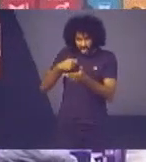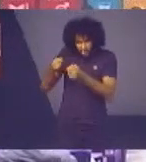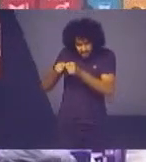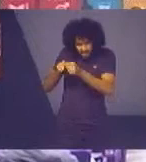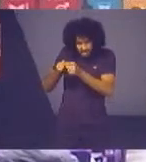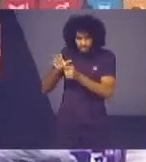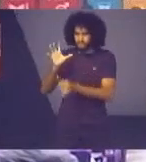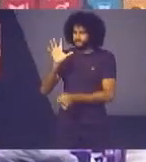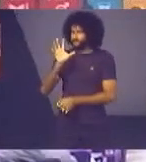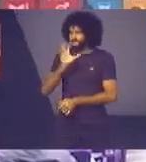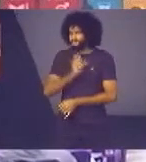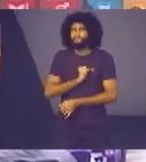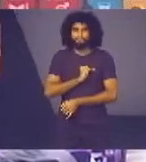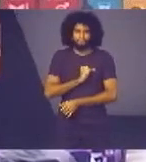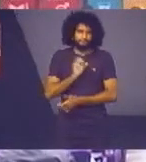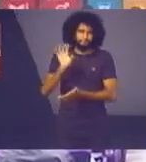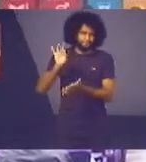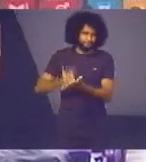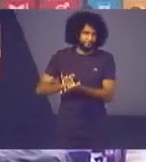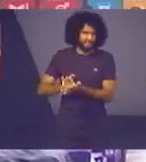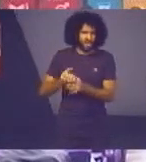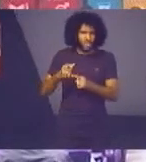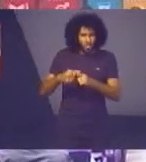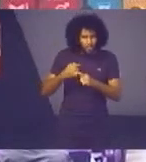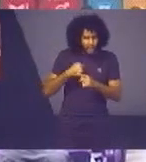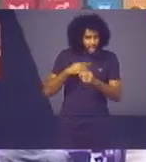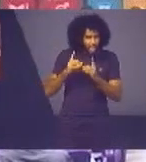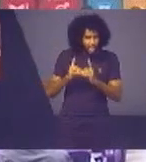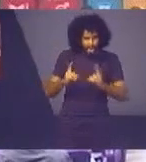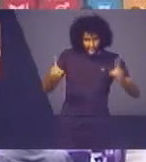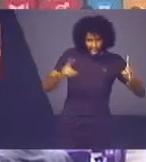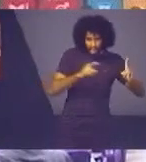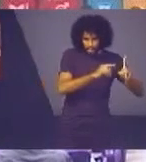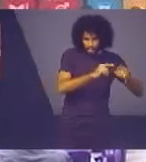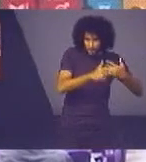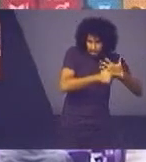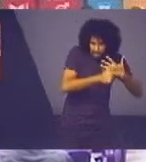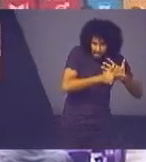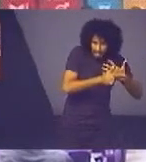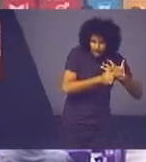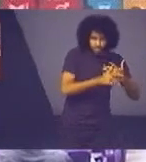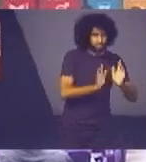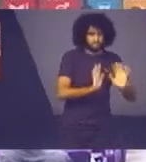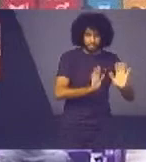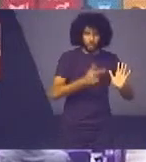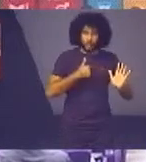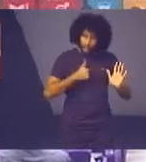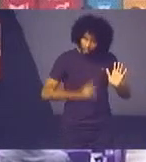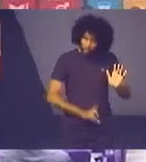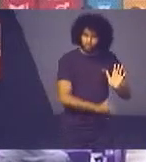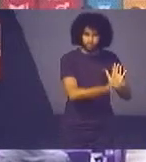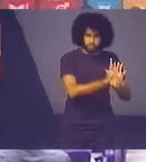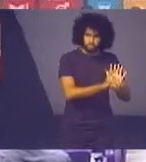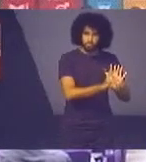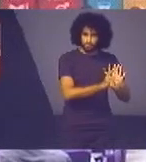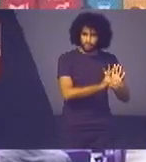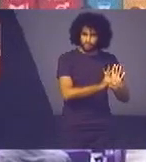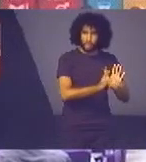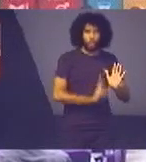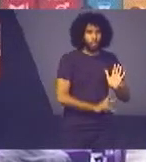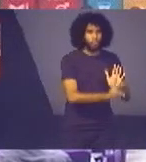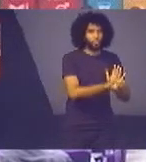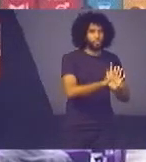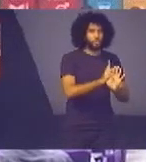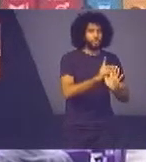principalmente porque eu não me afasto das minhas funções eu continuo sendo desembargadora